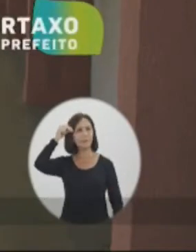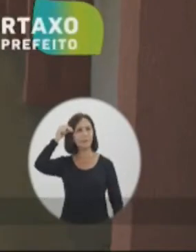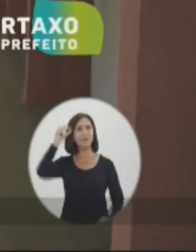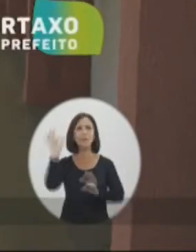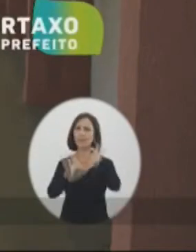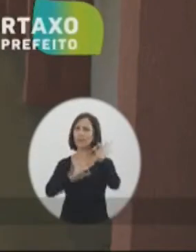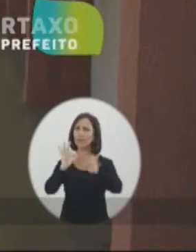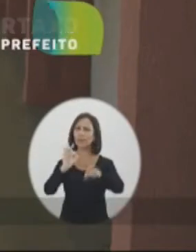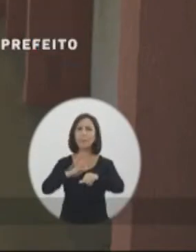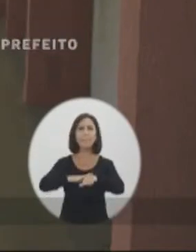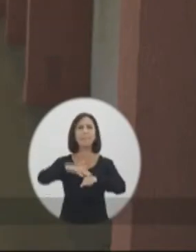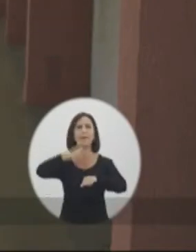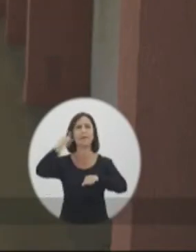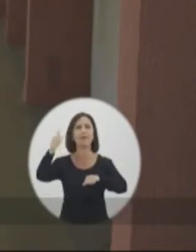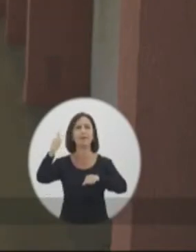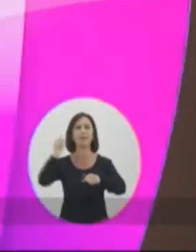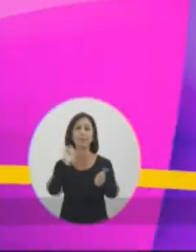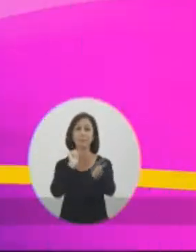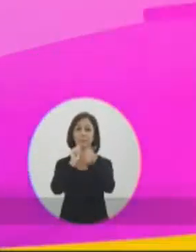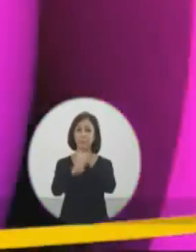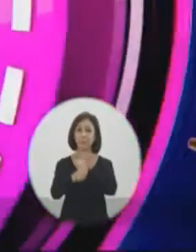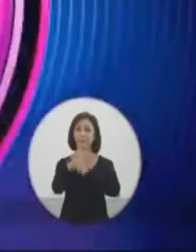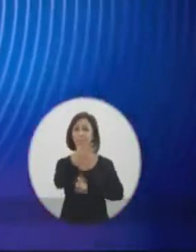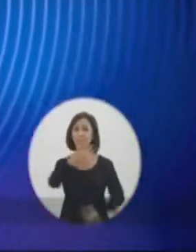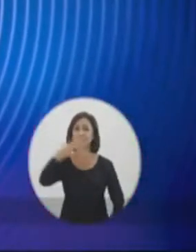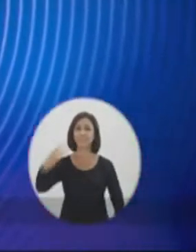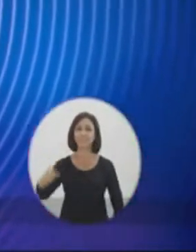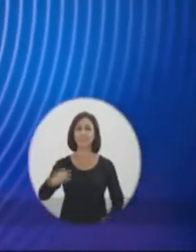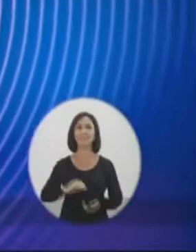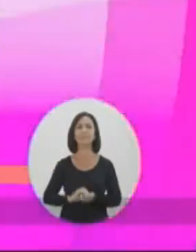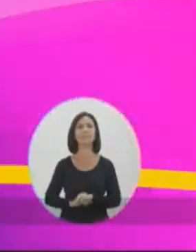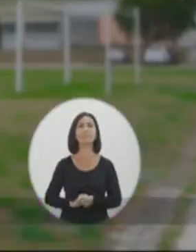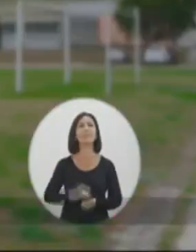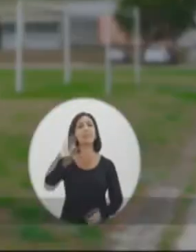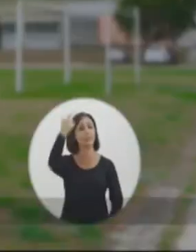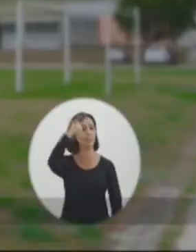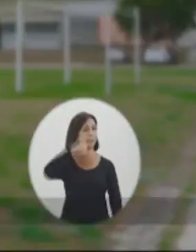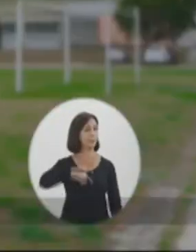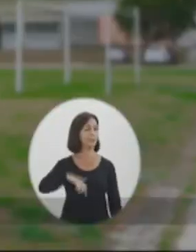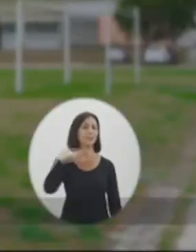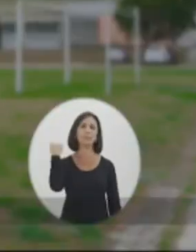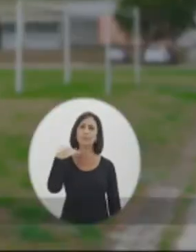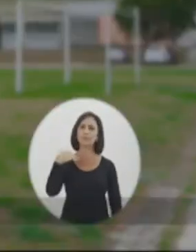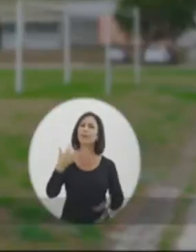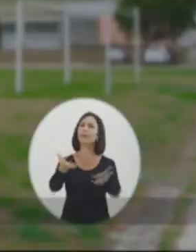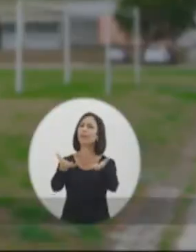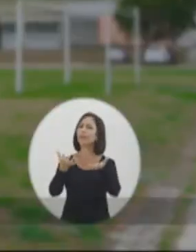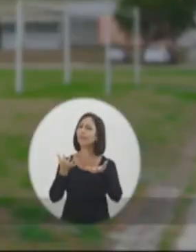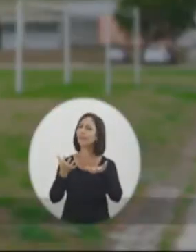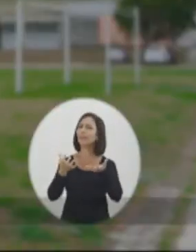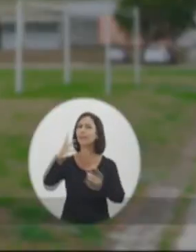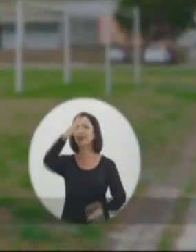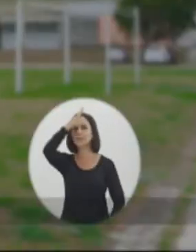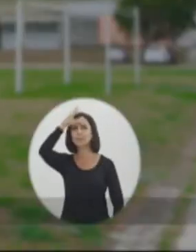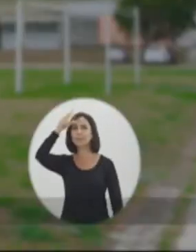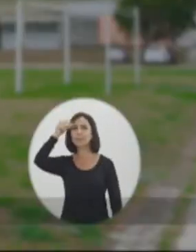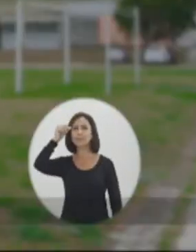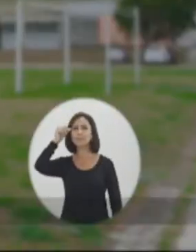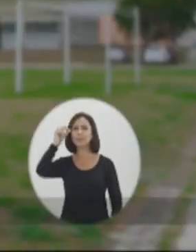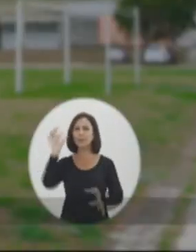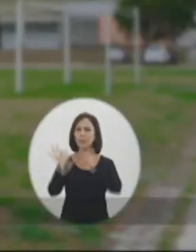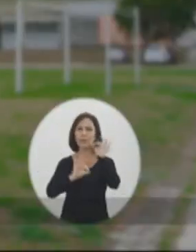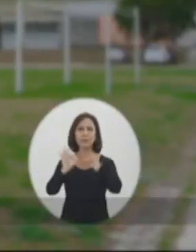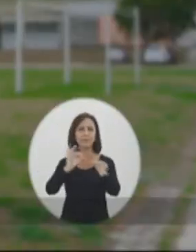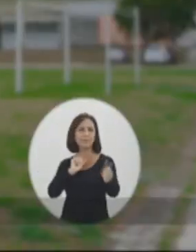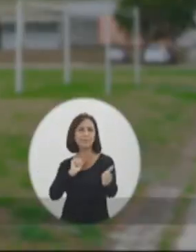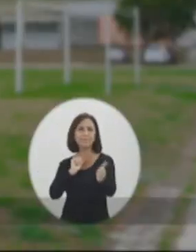vai investir ainda mais no esporte amador. É 43. Eu sou Edilma Freire, quero ser prefeita para fazer